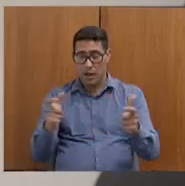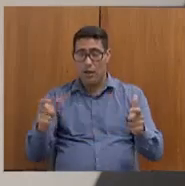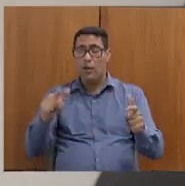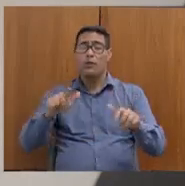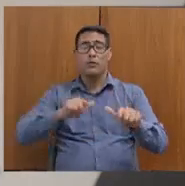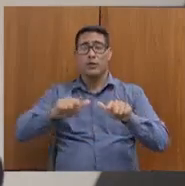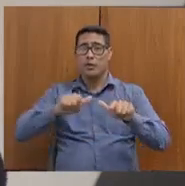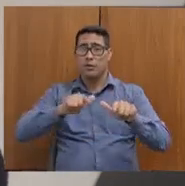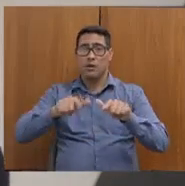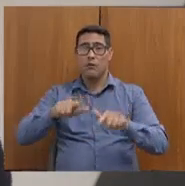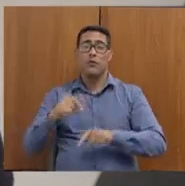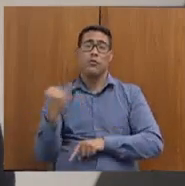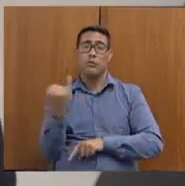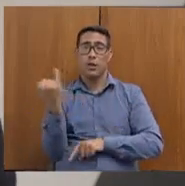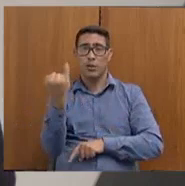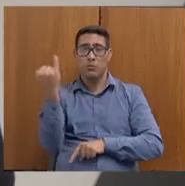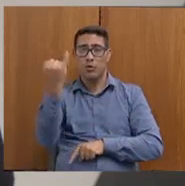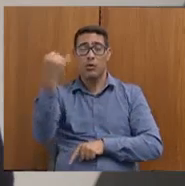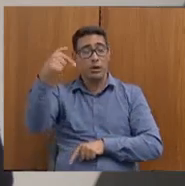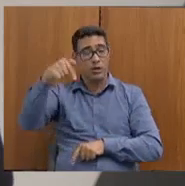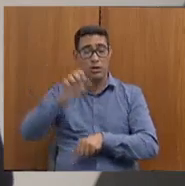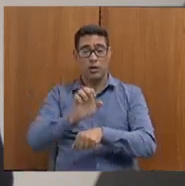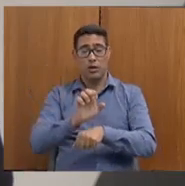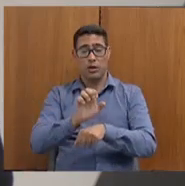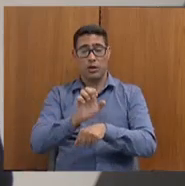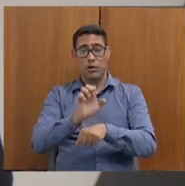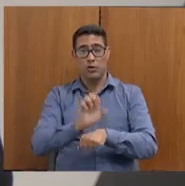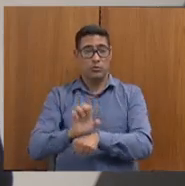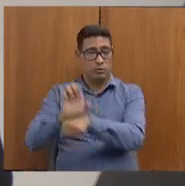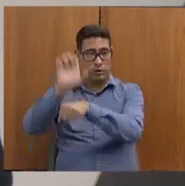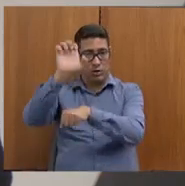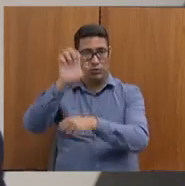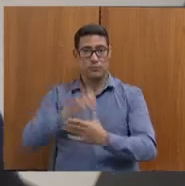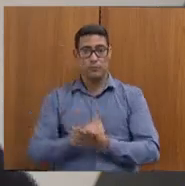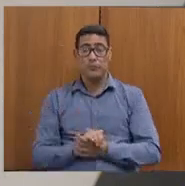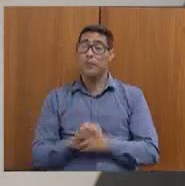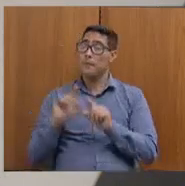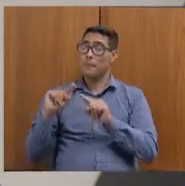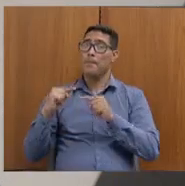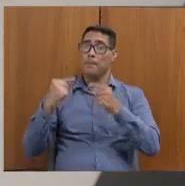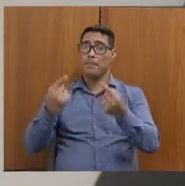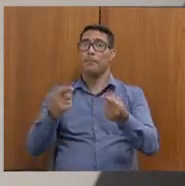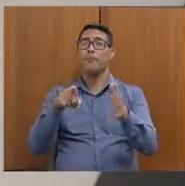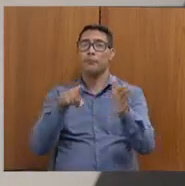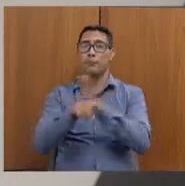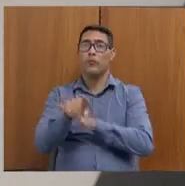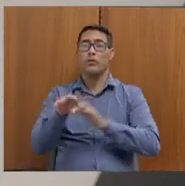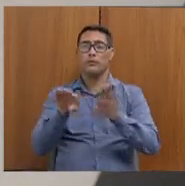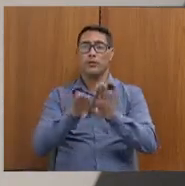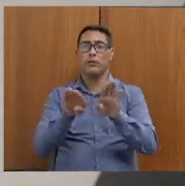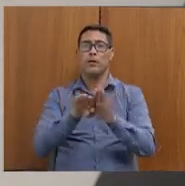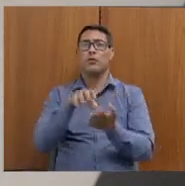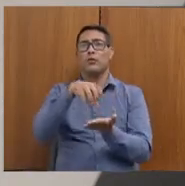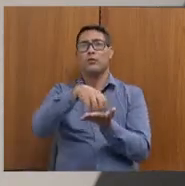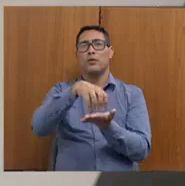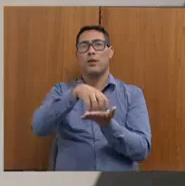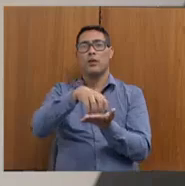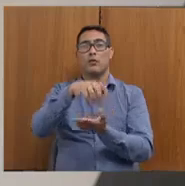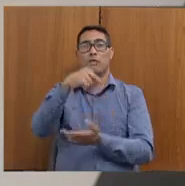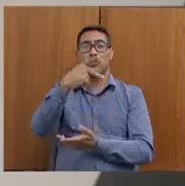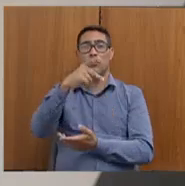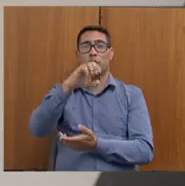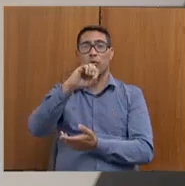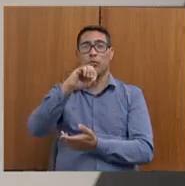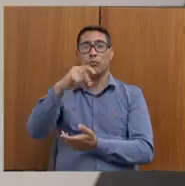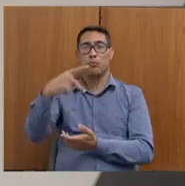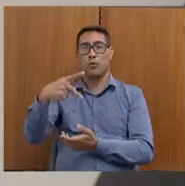no nosso Estado. Depois, eu queria perguntar aqui também sobre o Centro POP. Quando a gente vai olhar para